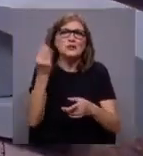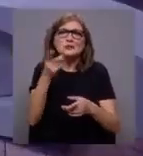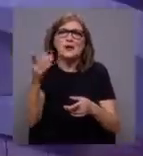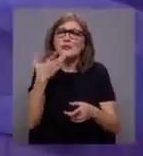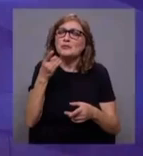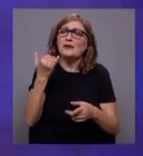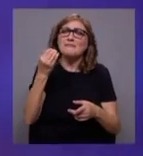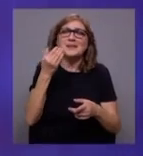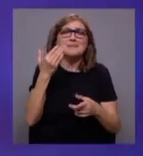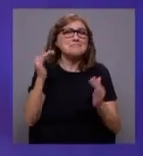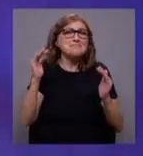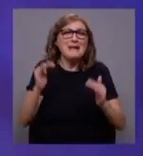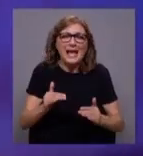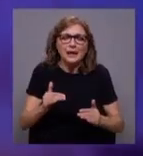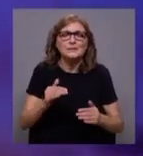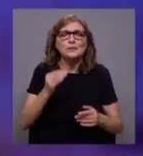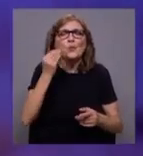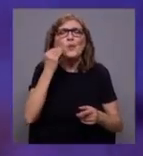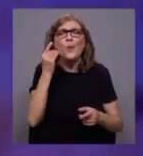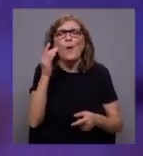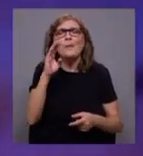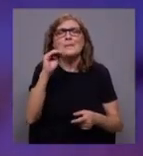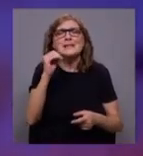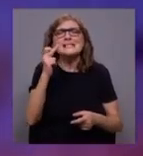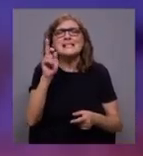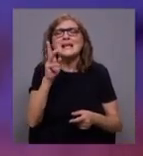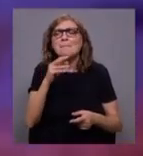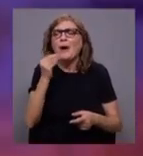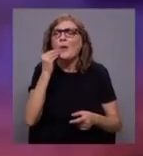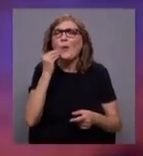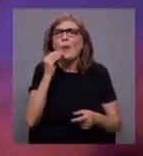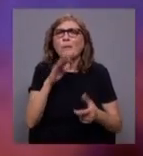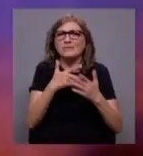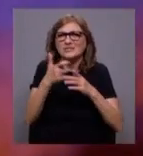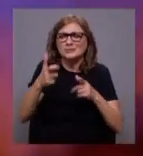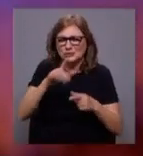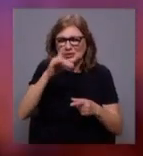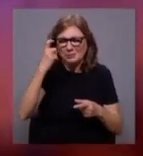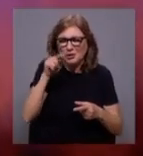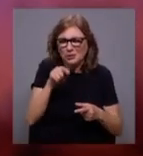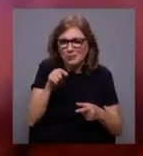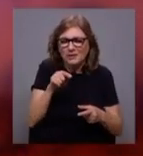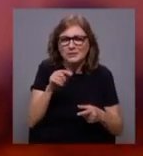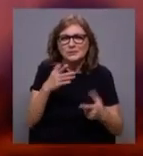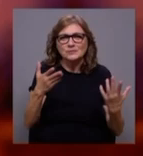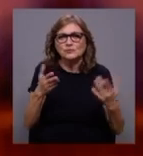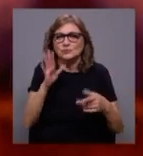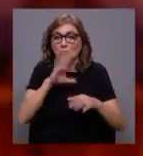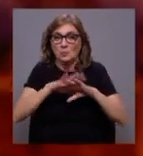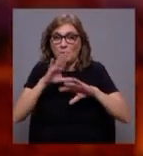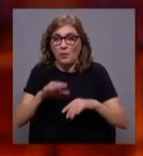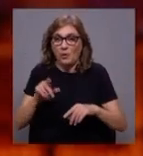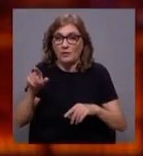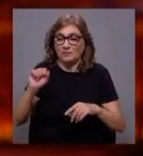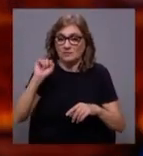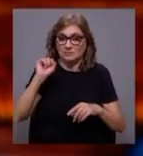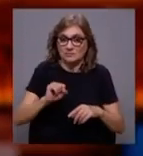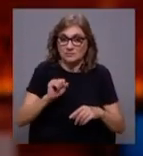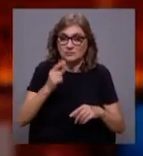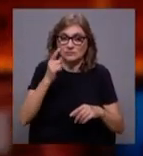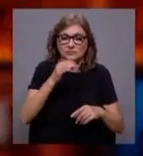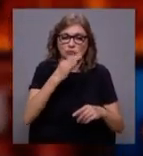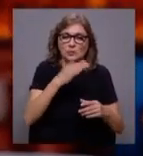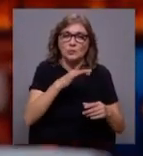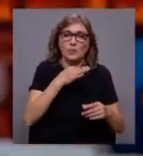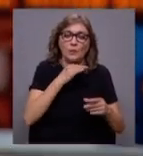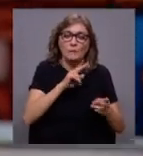19, 20 anos, como é que Saramago vai chegar a essas gerações? Já se questionou sobre isso? Ou seja, o facto de ele passar por uma ópera, para um filme, poderá ser